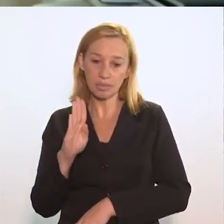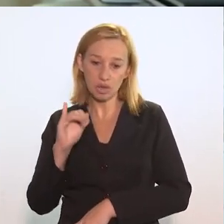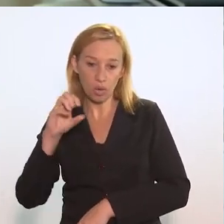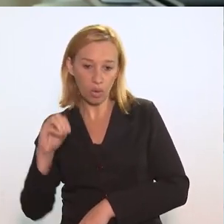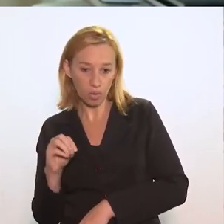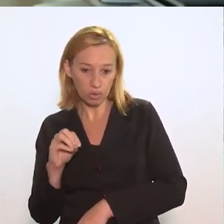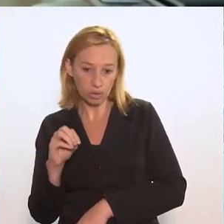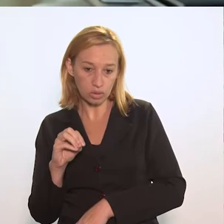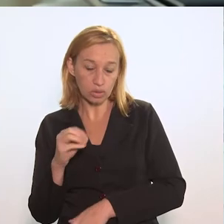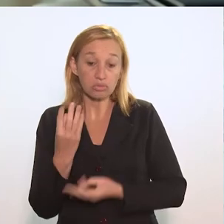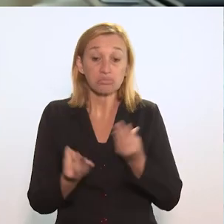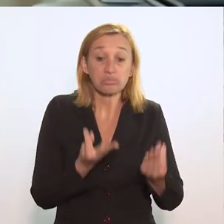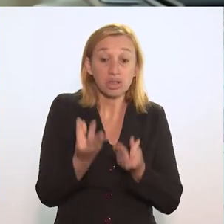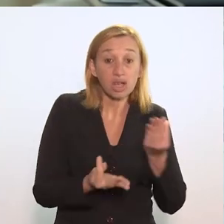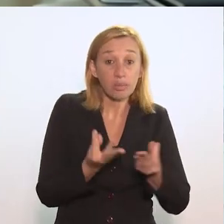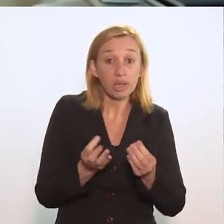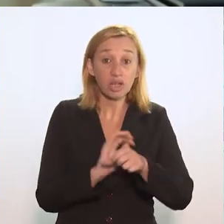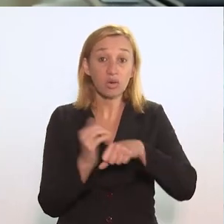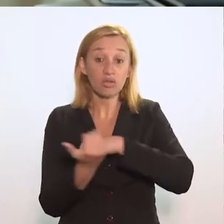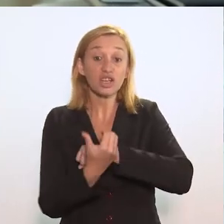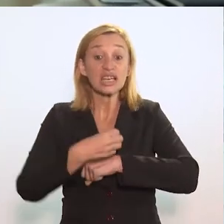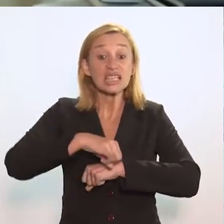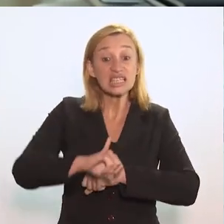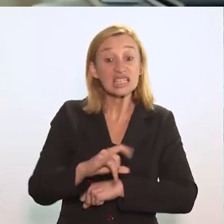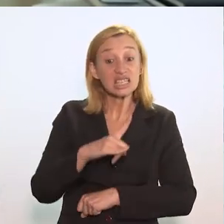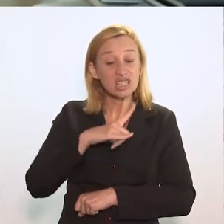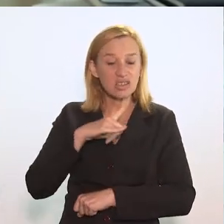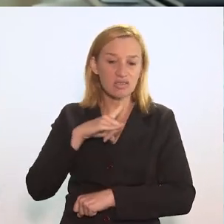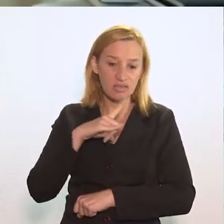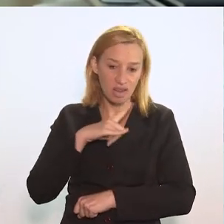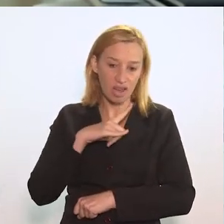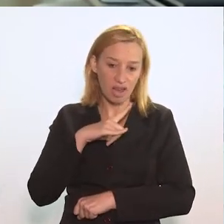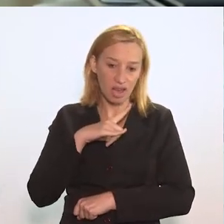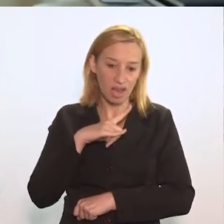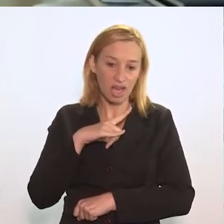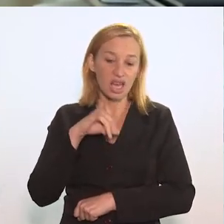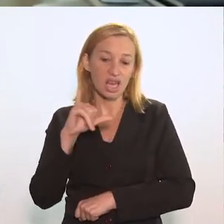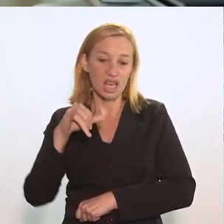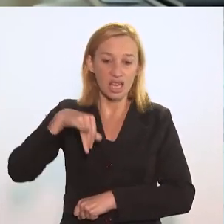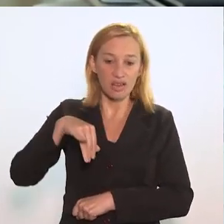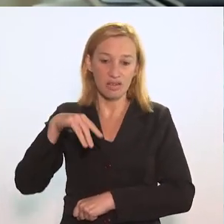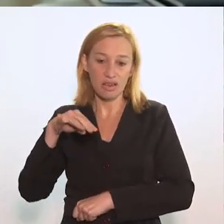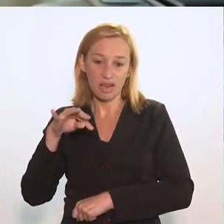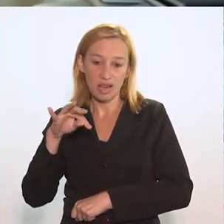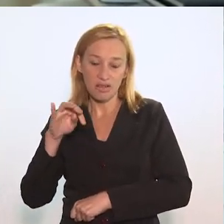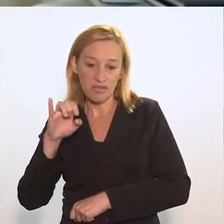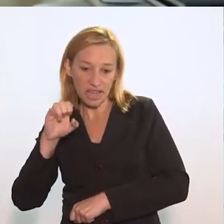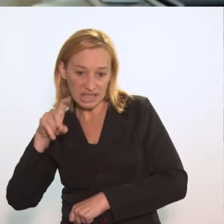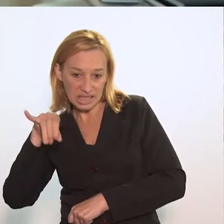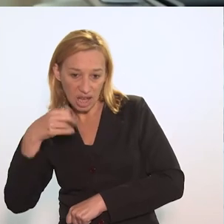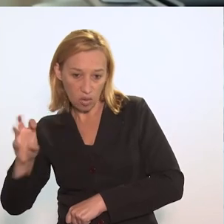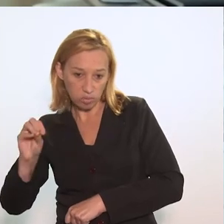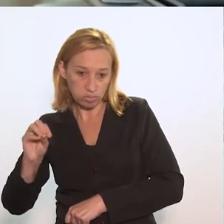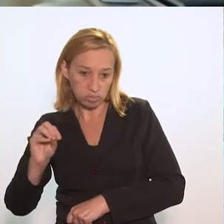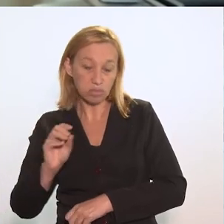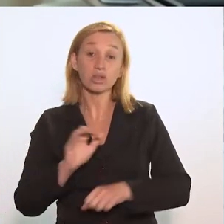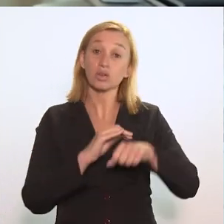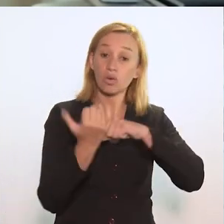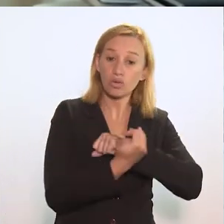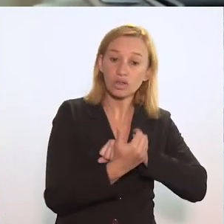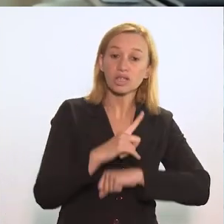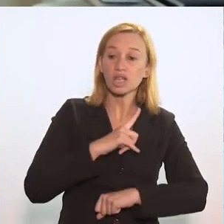um antibiótico como a hidromicina no tratamento da COVID se houver uma comorbidade, uma co-infecção.